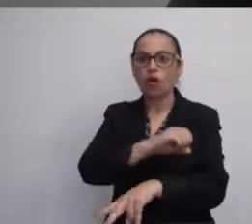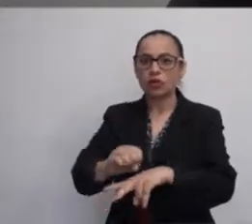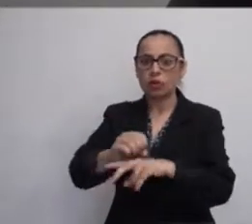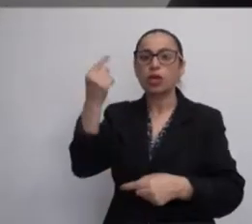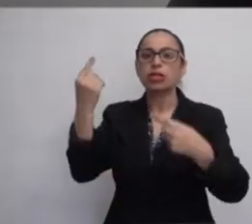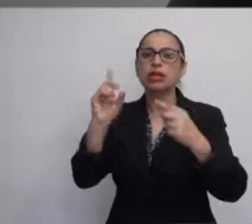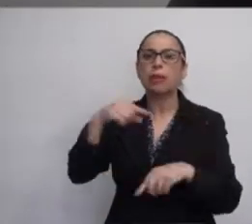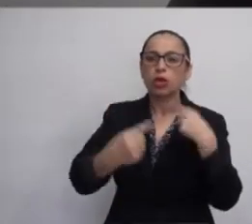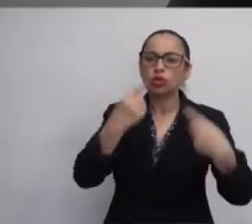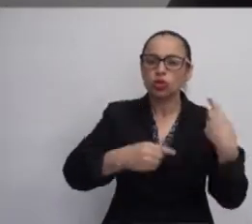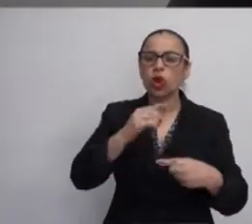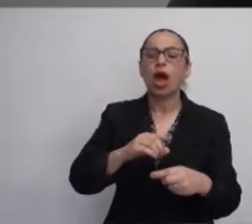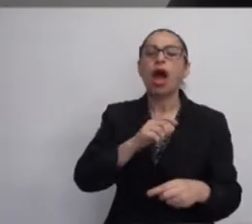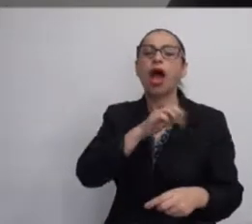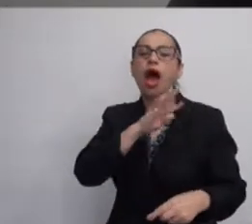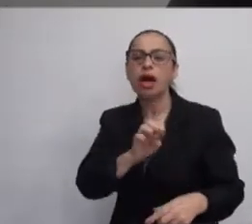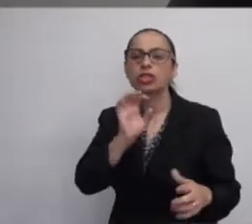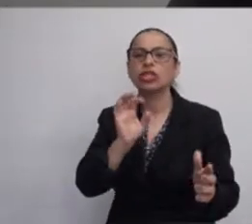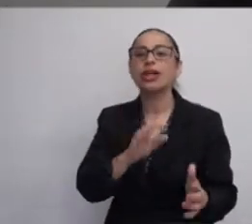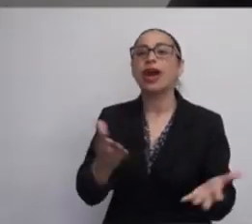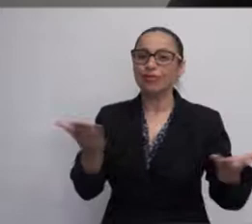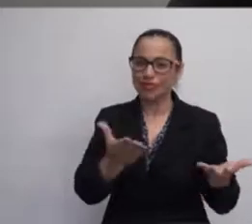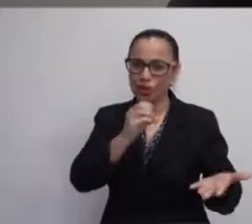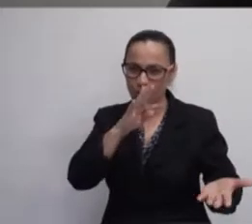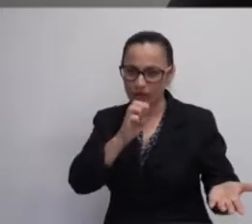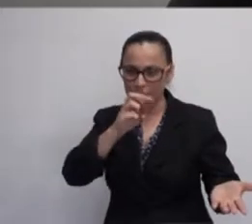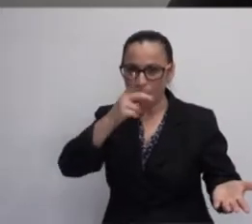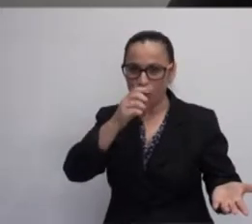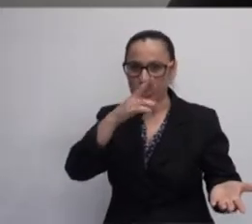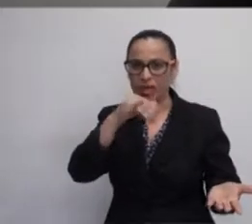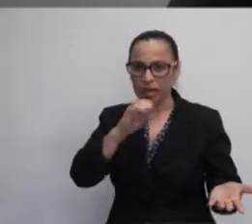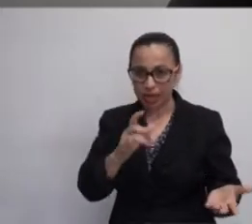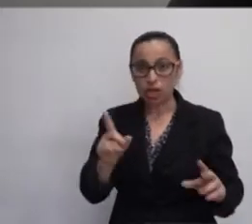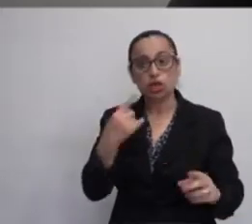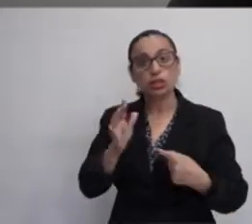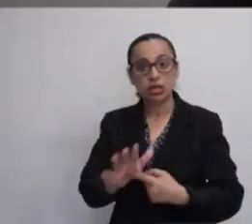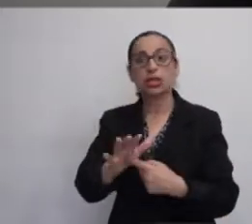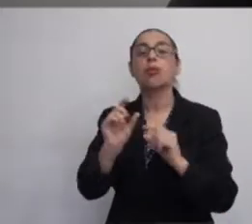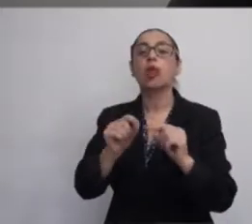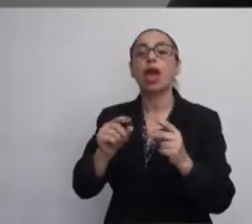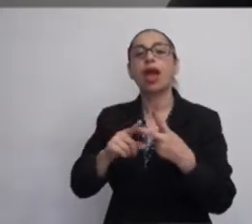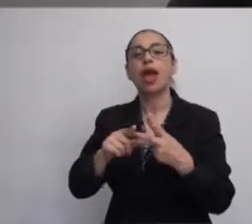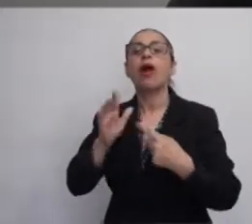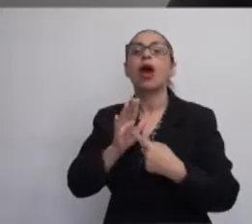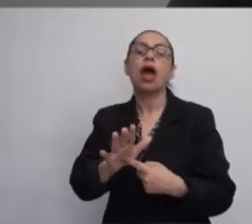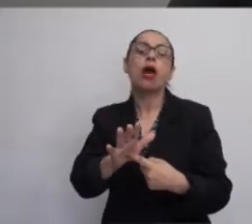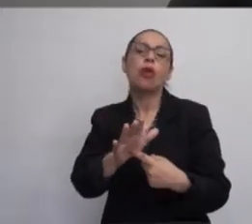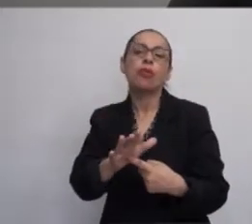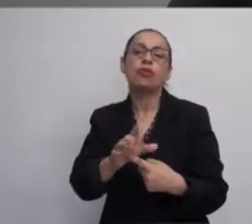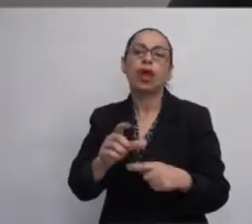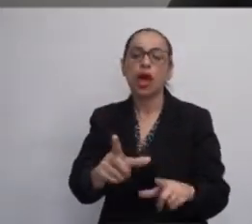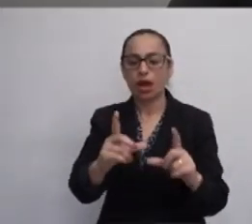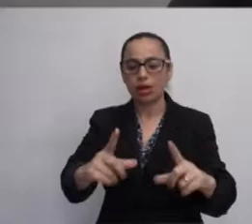arte na contemporaneidade, apresentamos um aplicativo de leitura QR